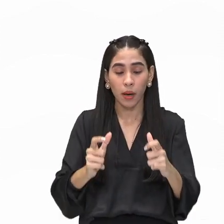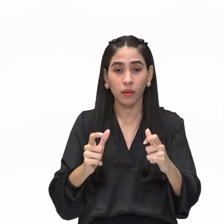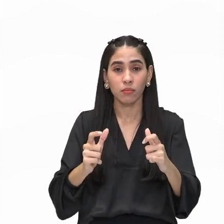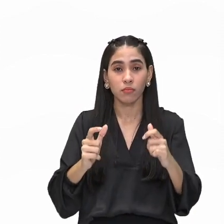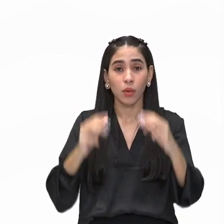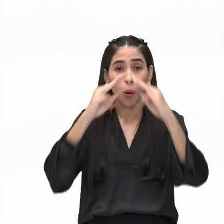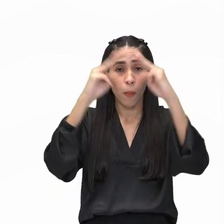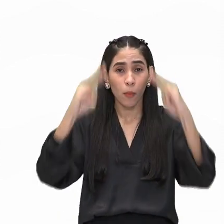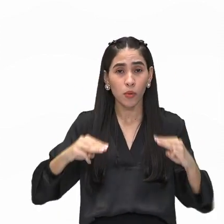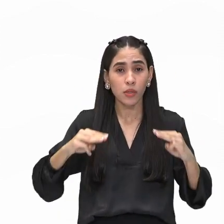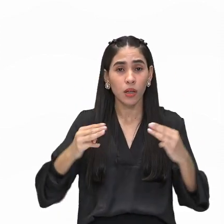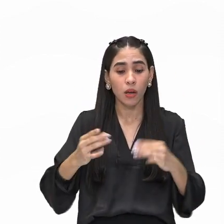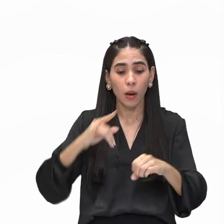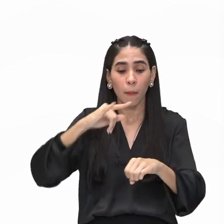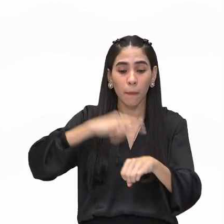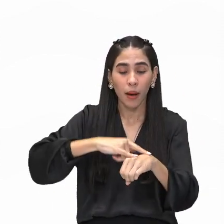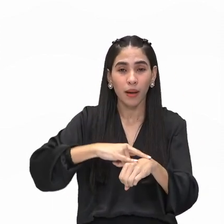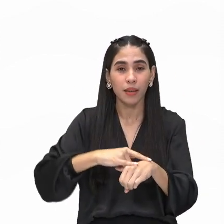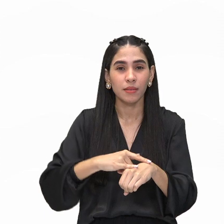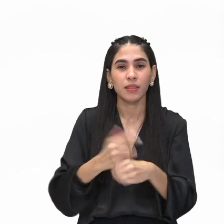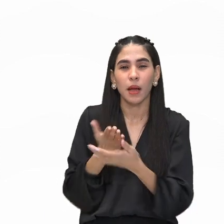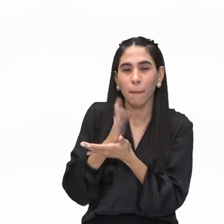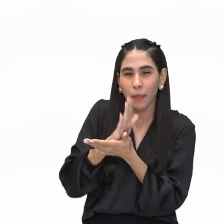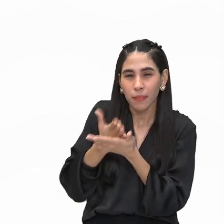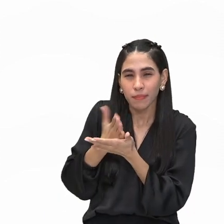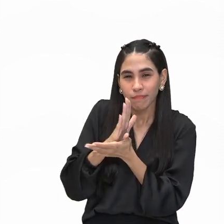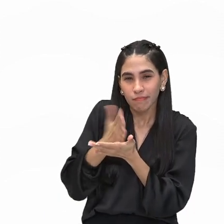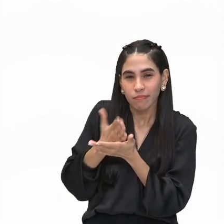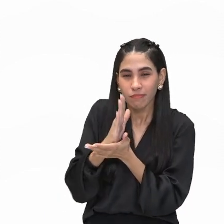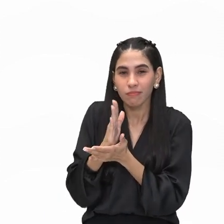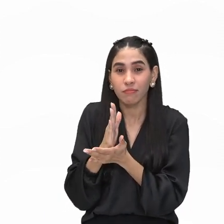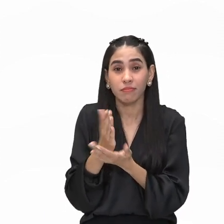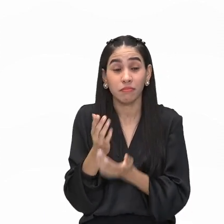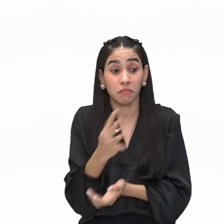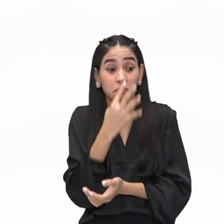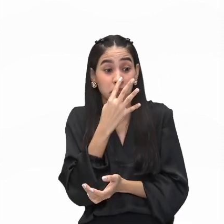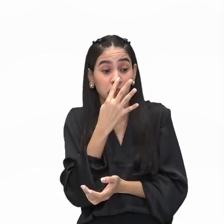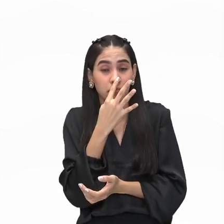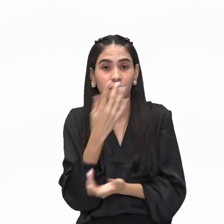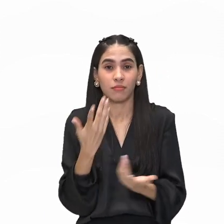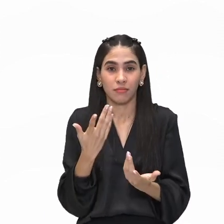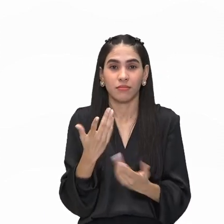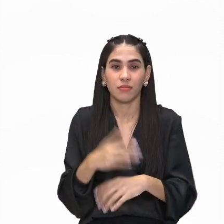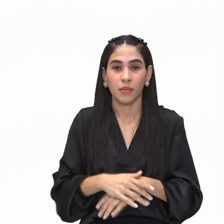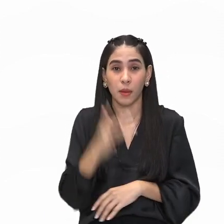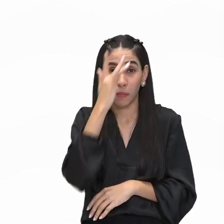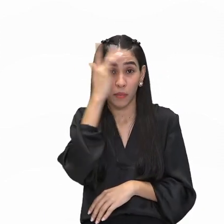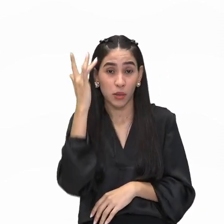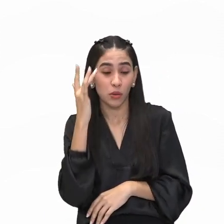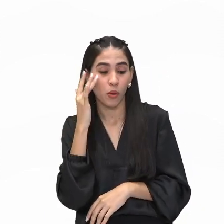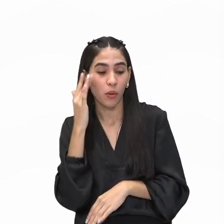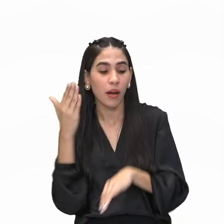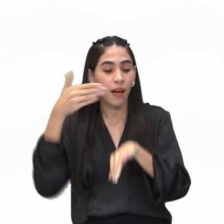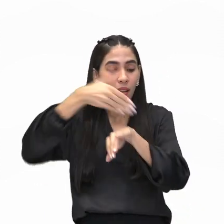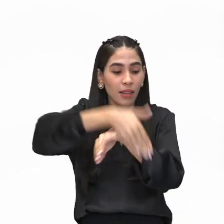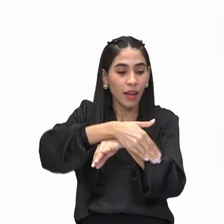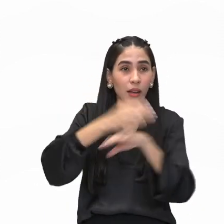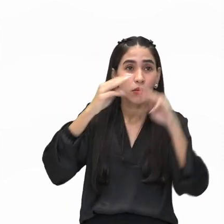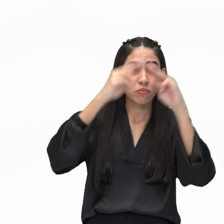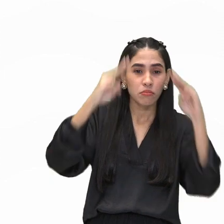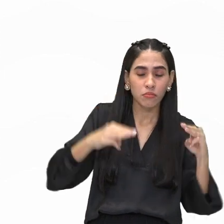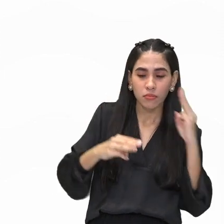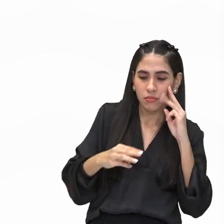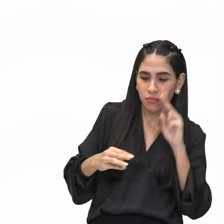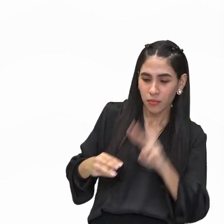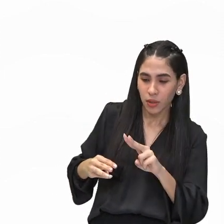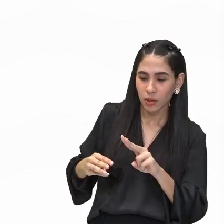arte. Isso para provocar os espectadores. Os espectadores entraram numa galeria de arte e se depararam